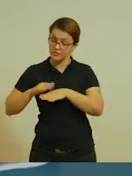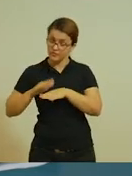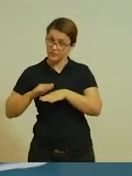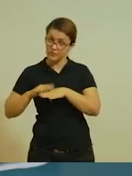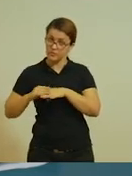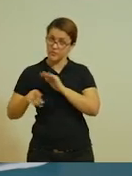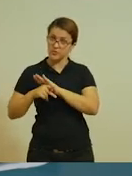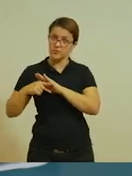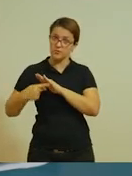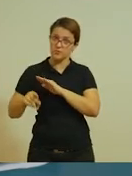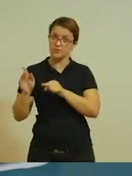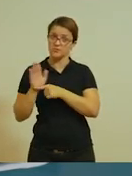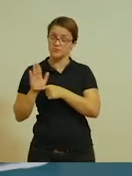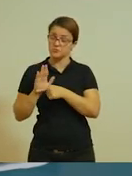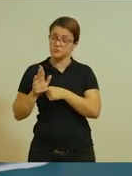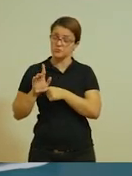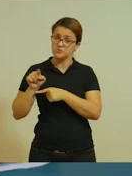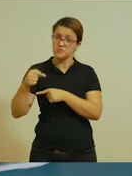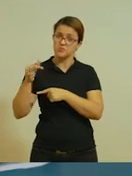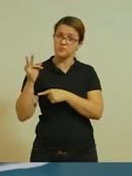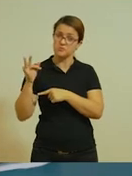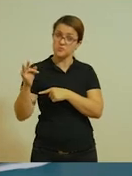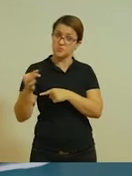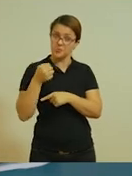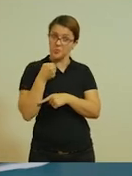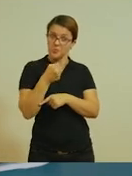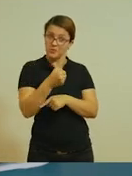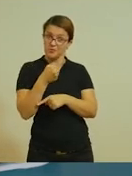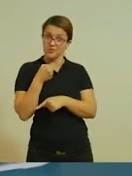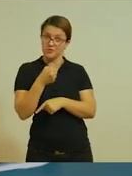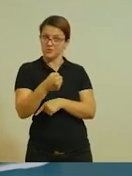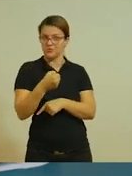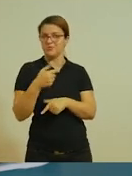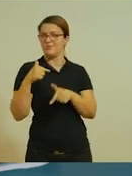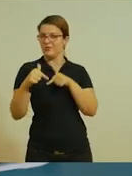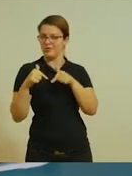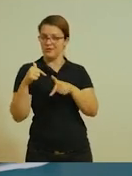por você mesmo, e quem sabe você não se inspira para ser um bom entrevistador.